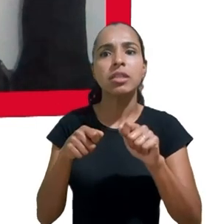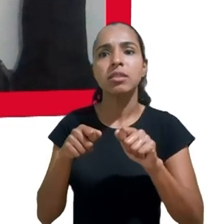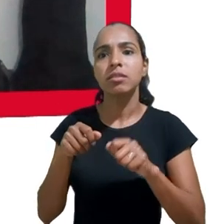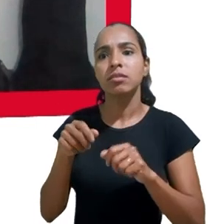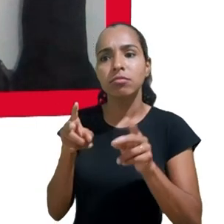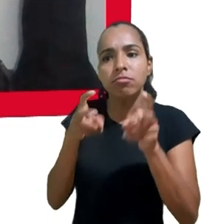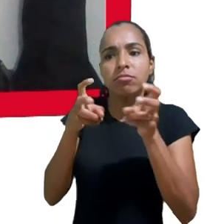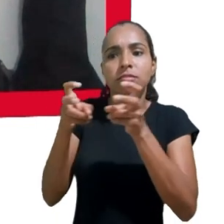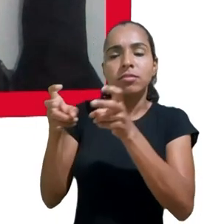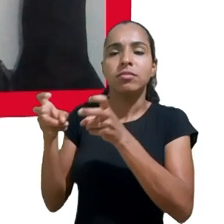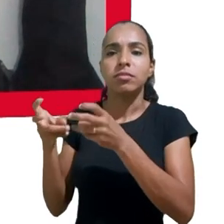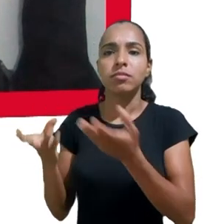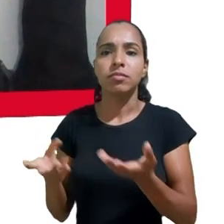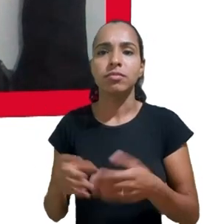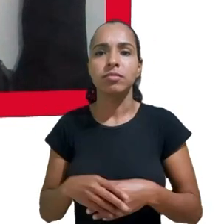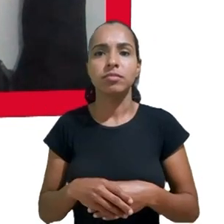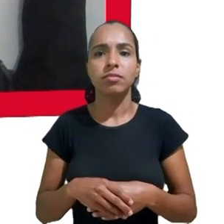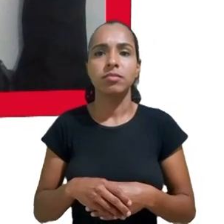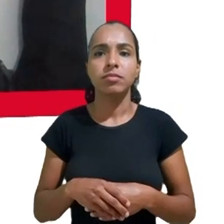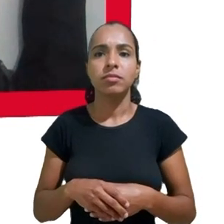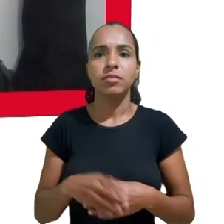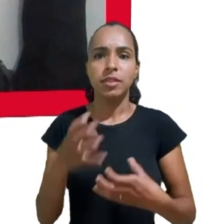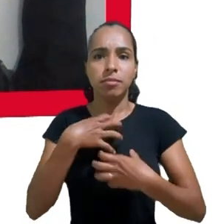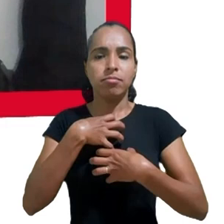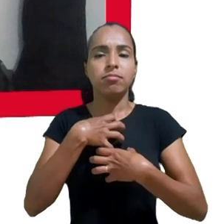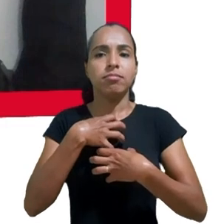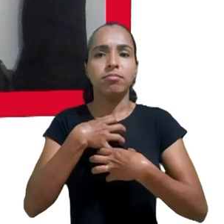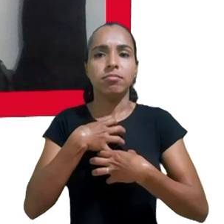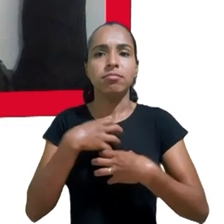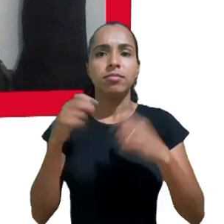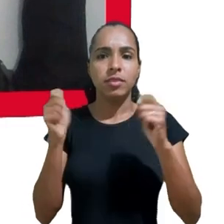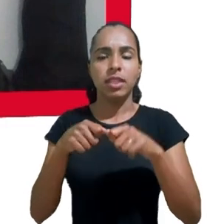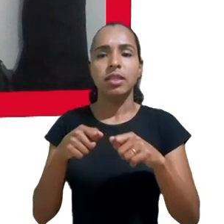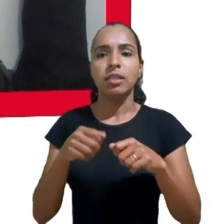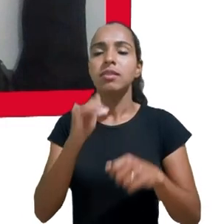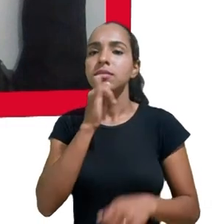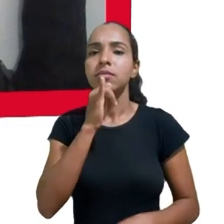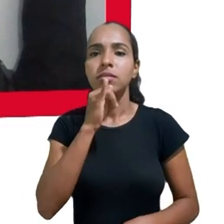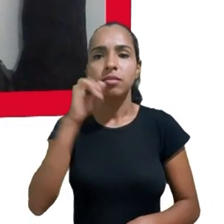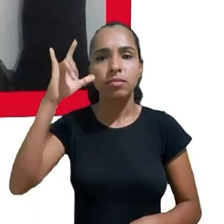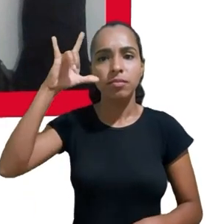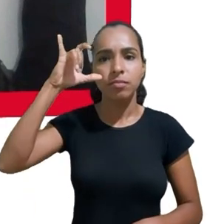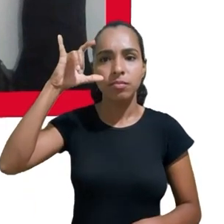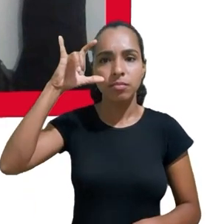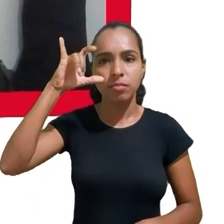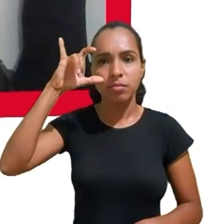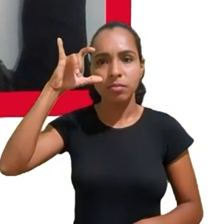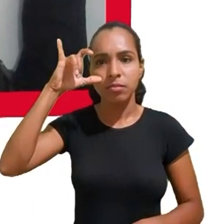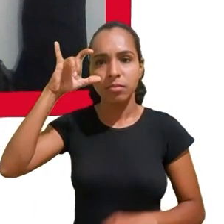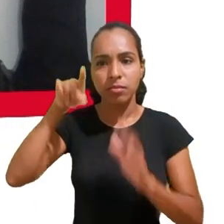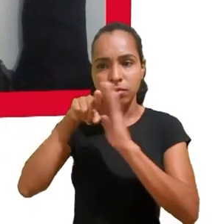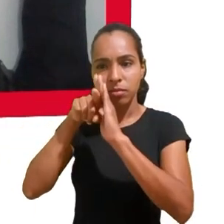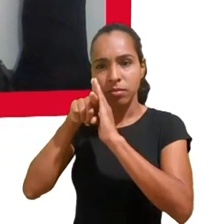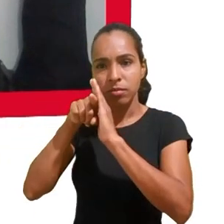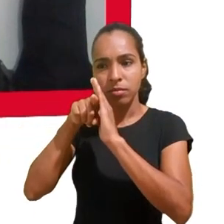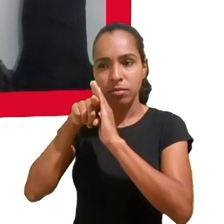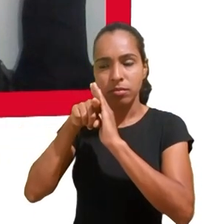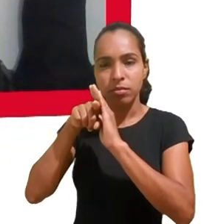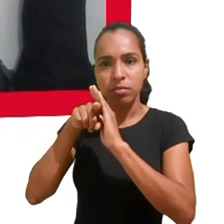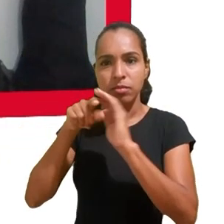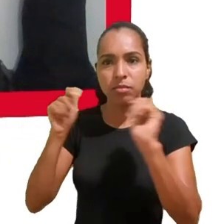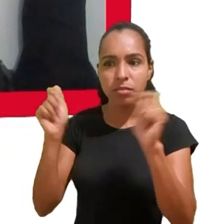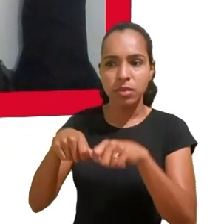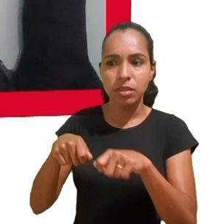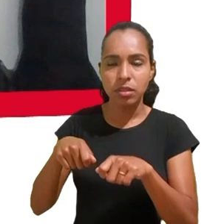estados emocionais. Por exemplo, o Instagram consegue verificar a sua probabilidade estatística de estar num quadro de depressão